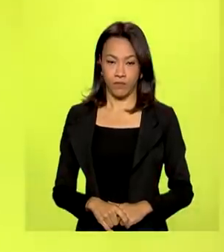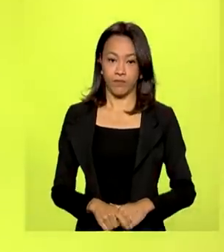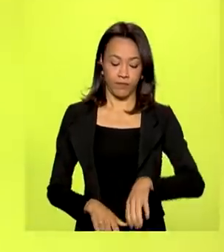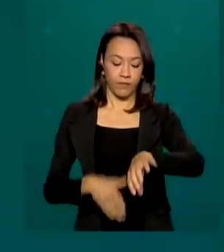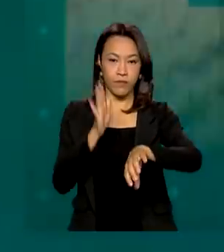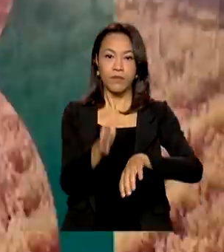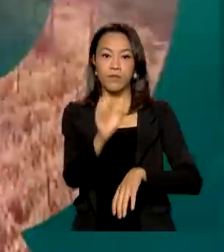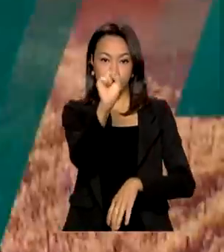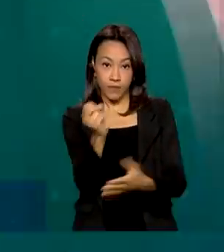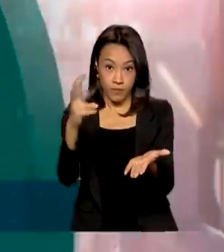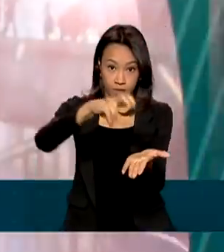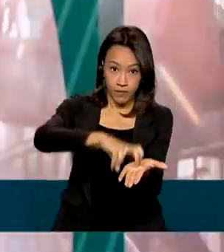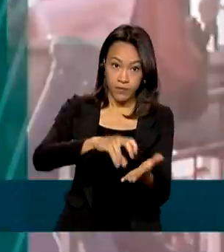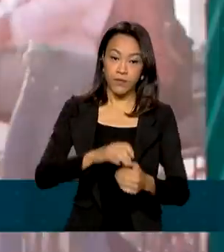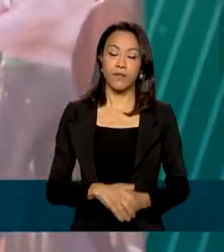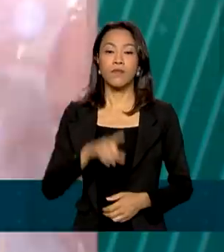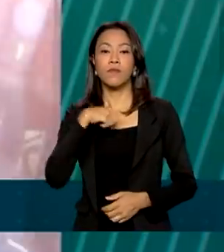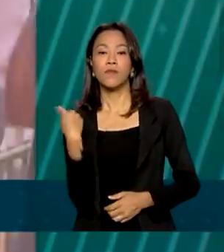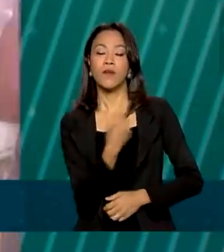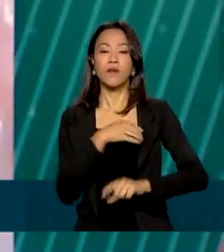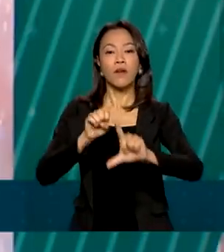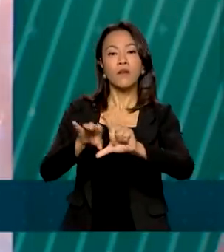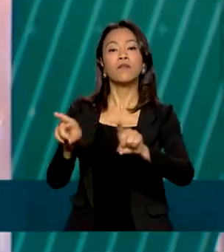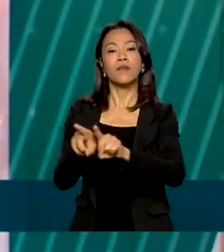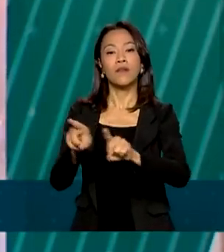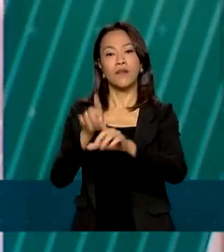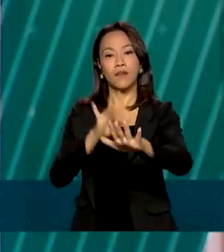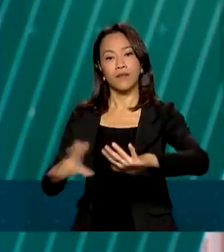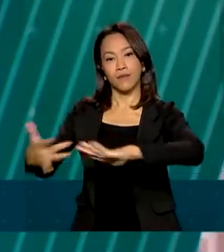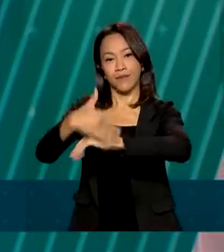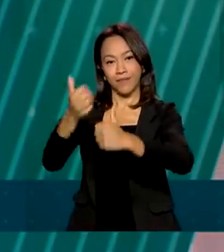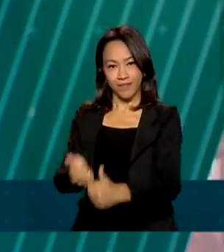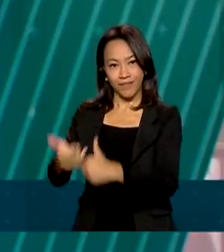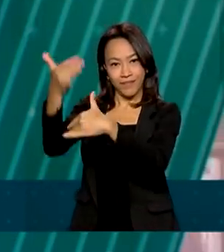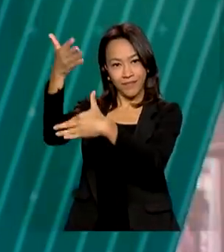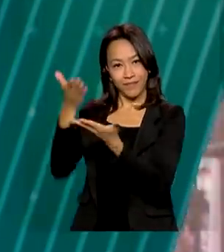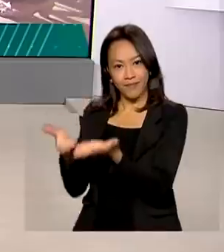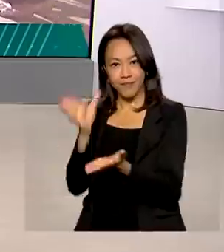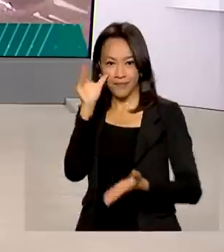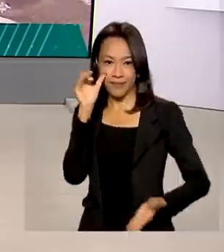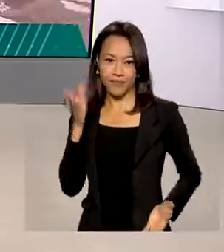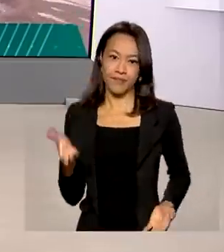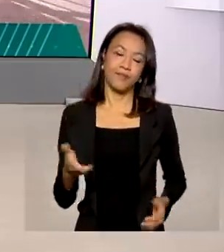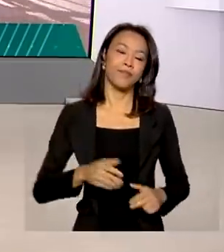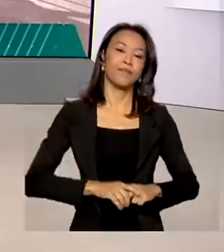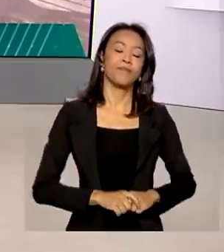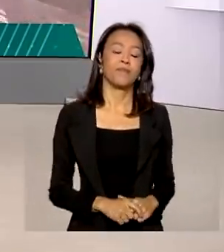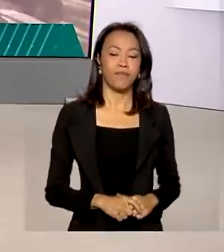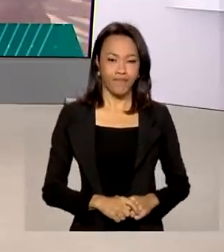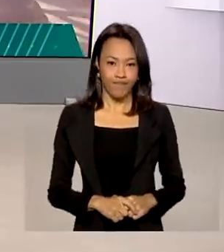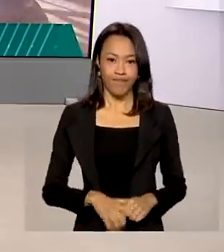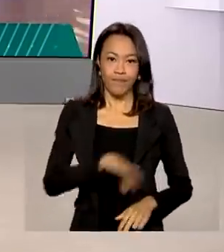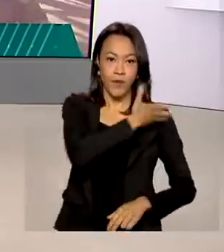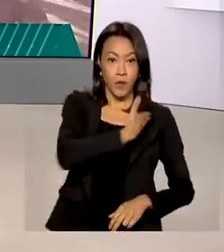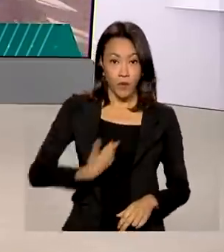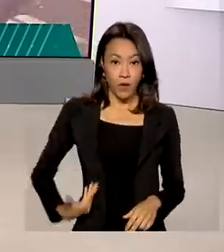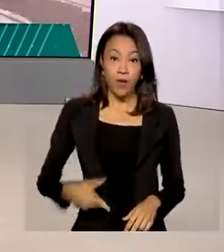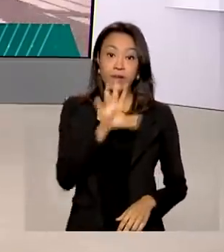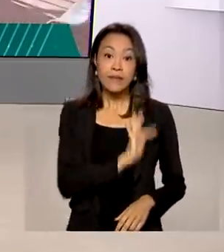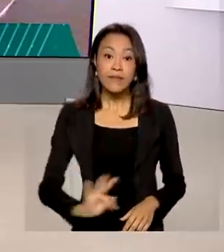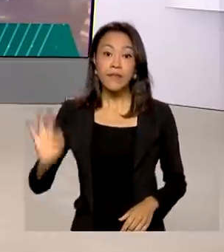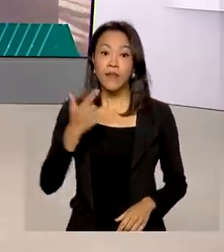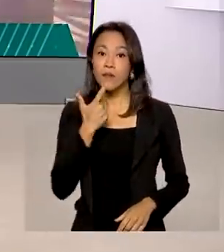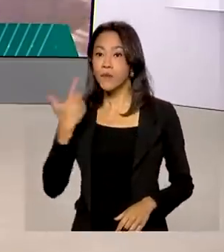Oito horas da manhã, estamos ao vivo também pelas redes sociais. O governo federal